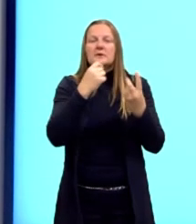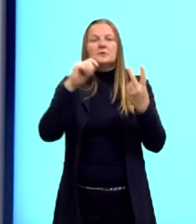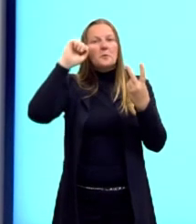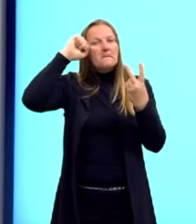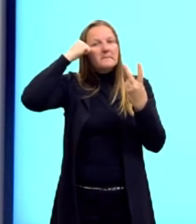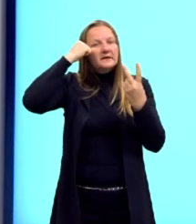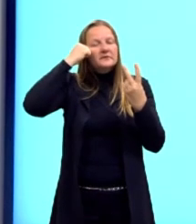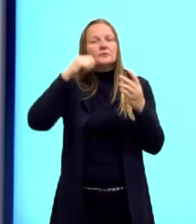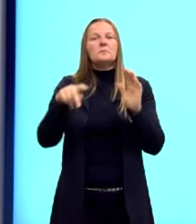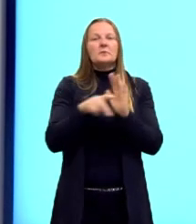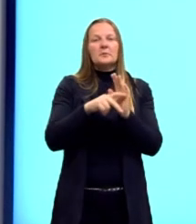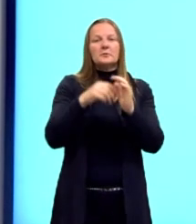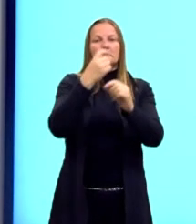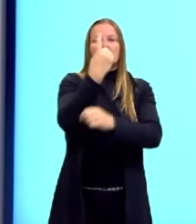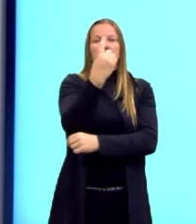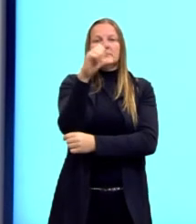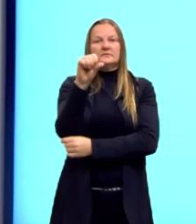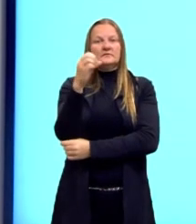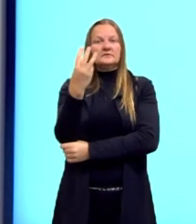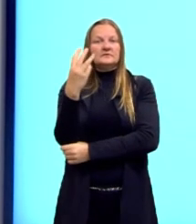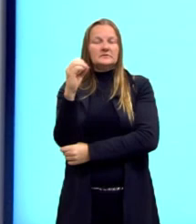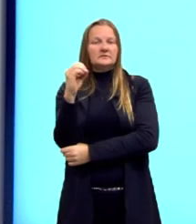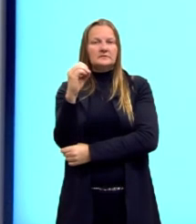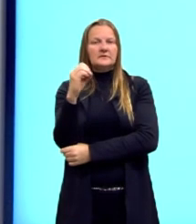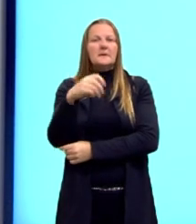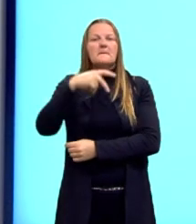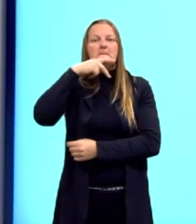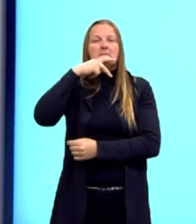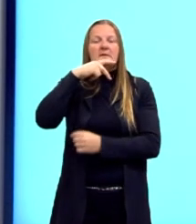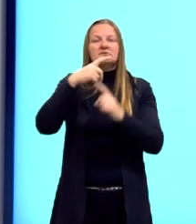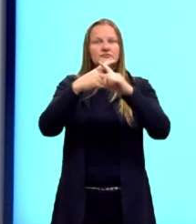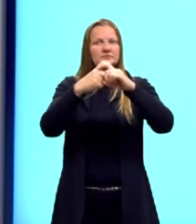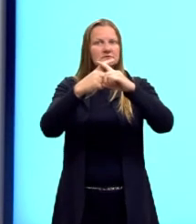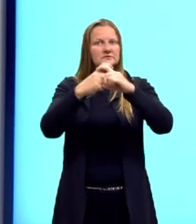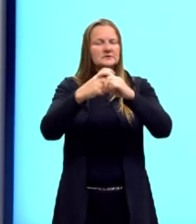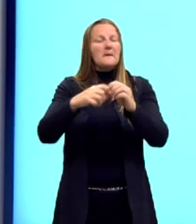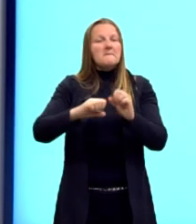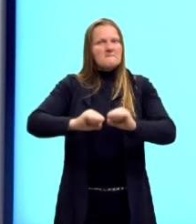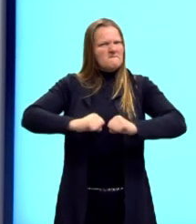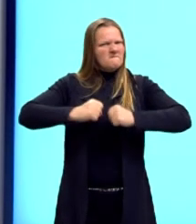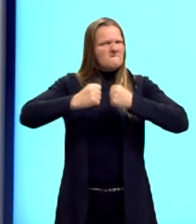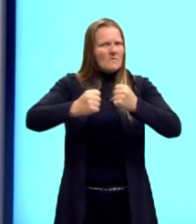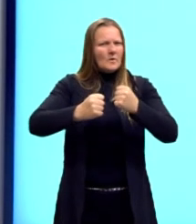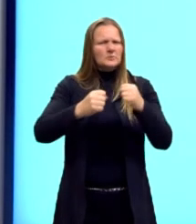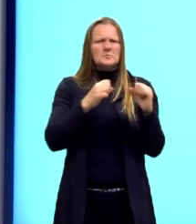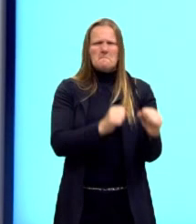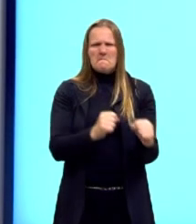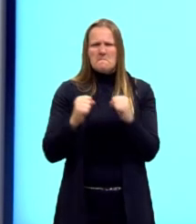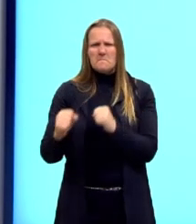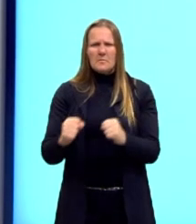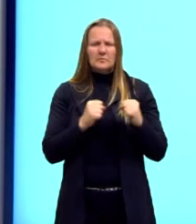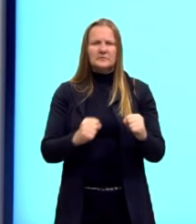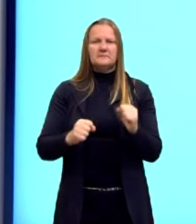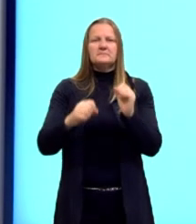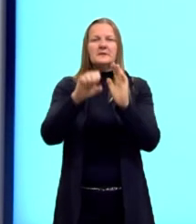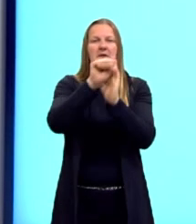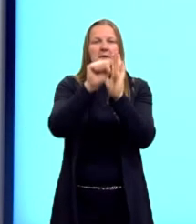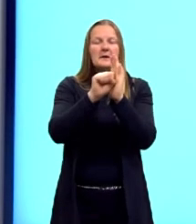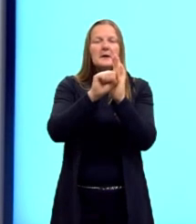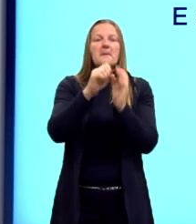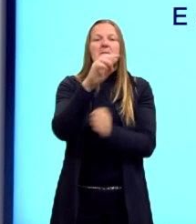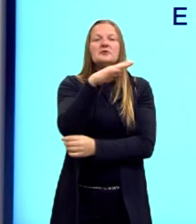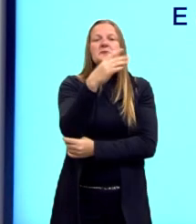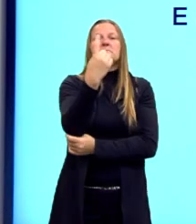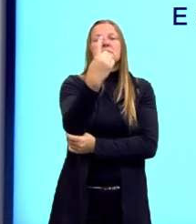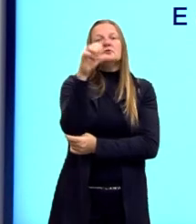da década de 30, quando o partido nazista toma muita força, né. Então, ele cresce muito, na década de 20 ele não era tão importante,